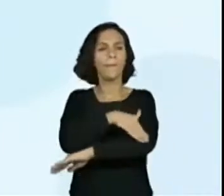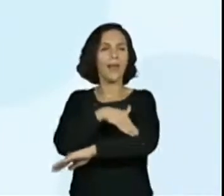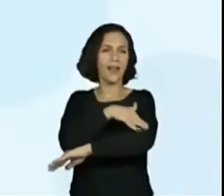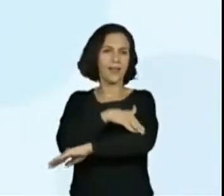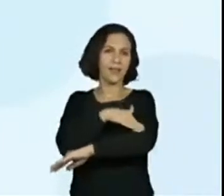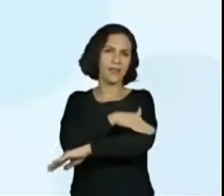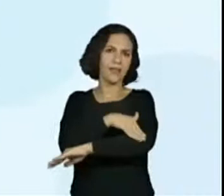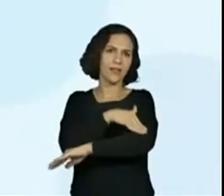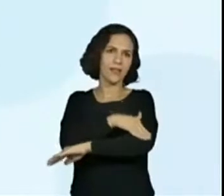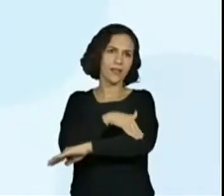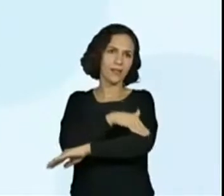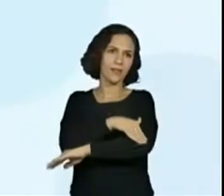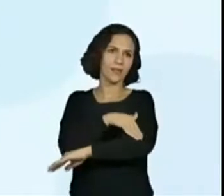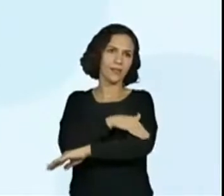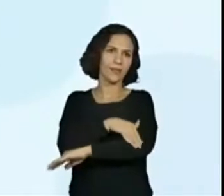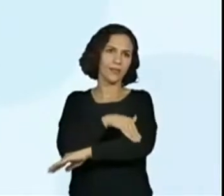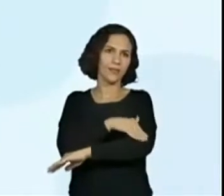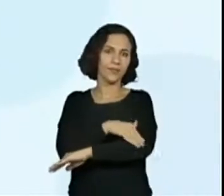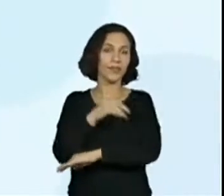Opa!